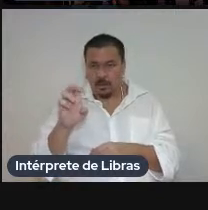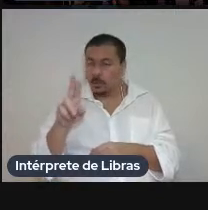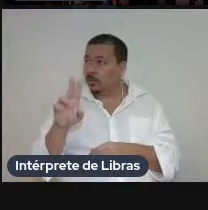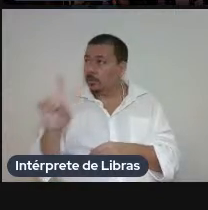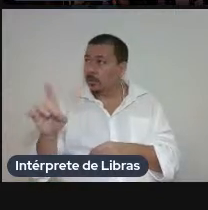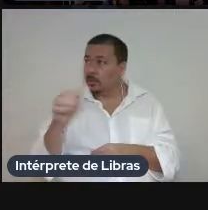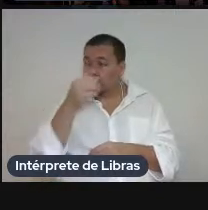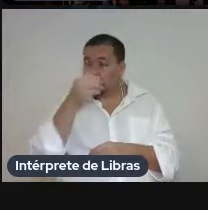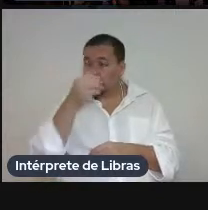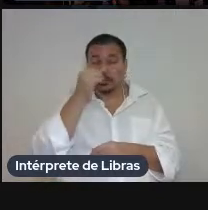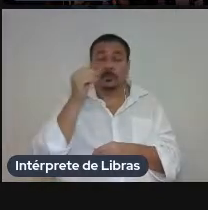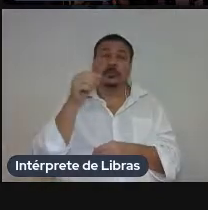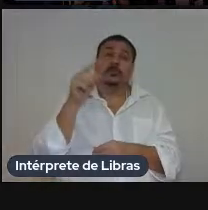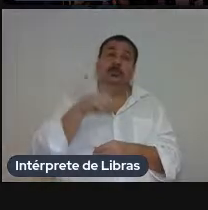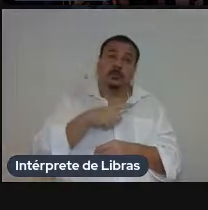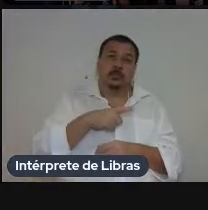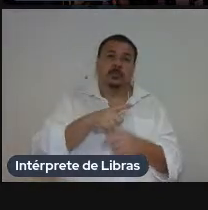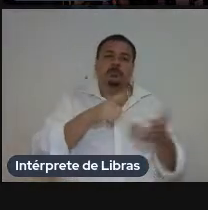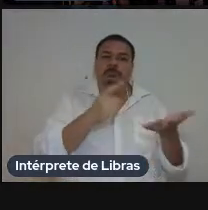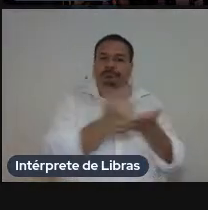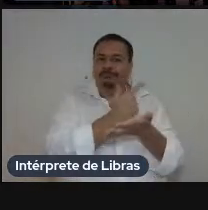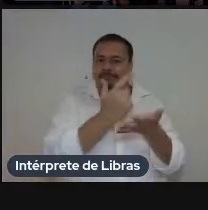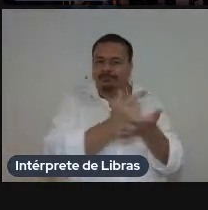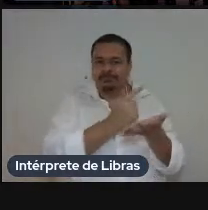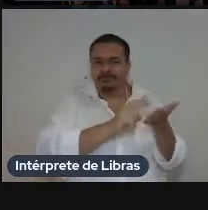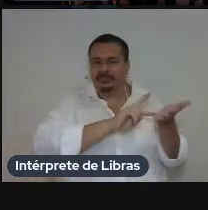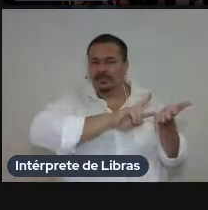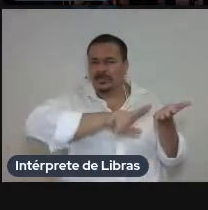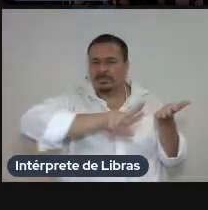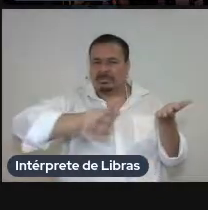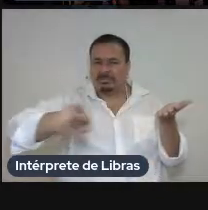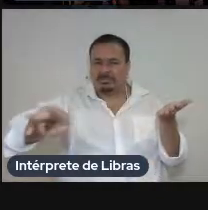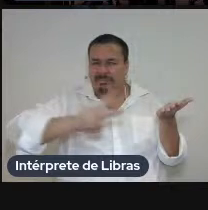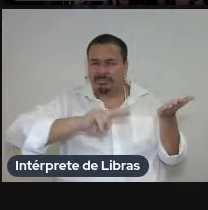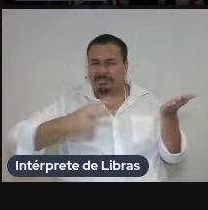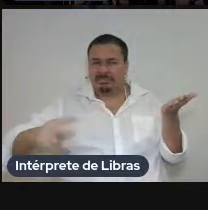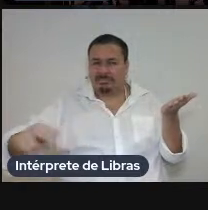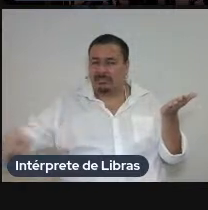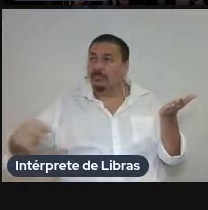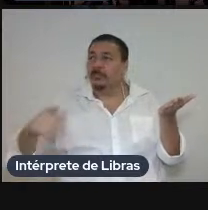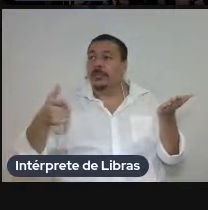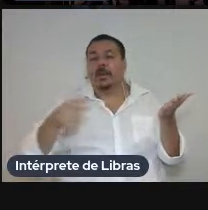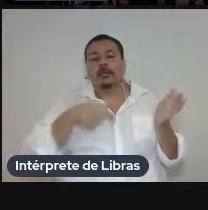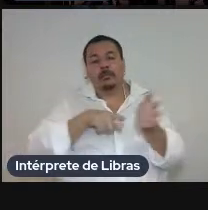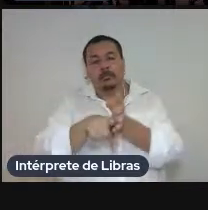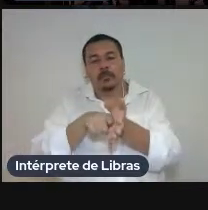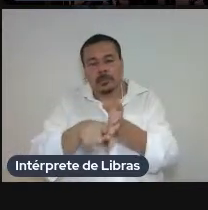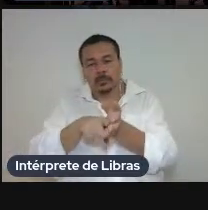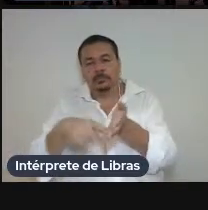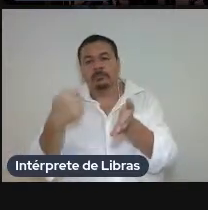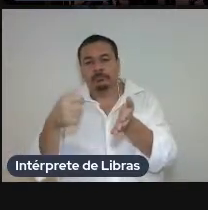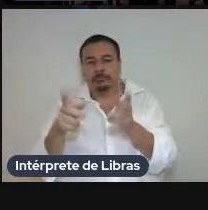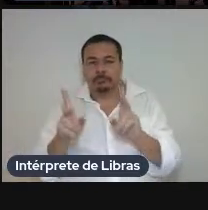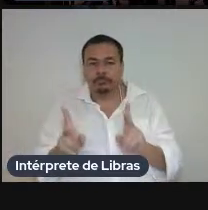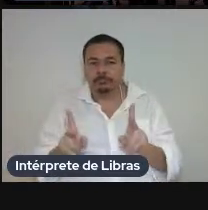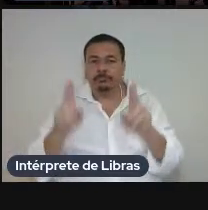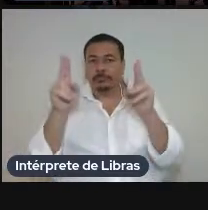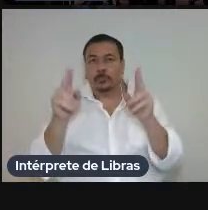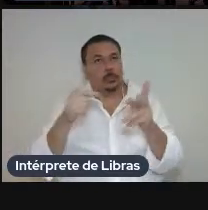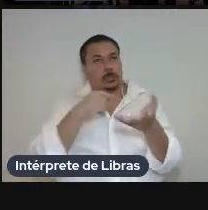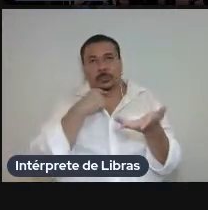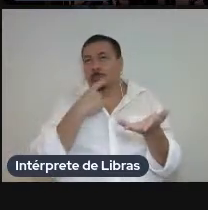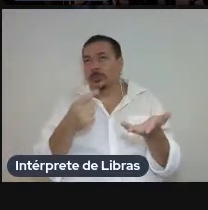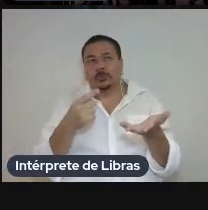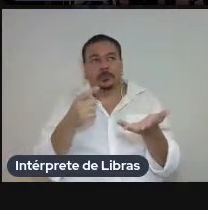obras dessas novas traduções mas durante a pesquisa a gente teve que fazer um recorte né vimos que não